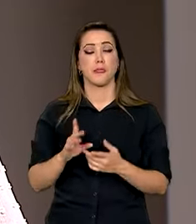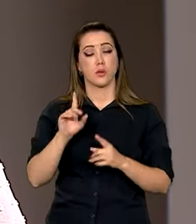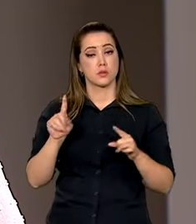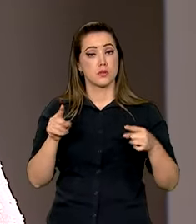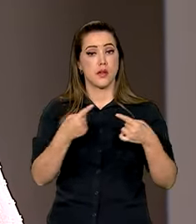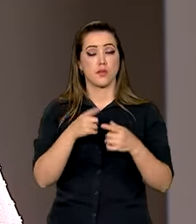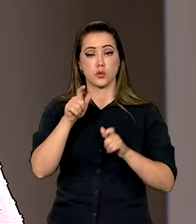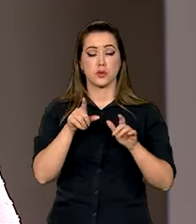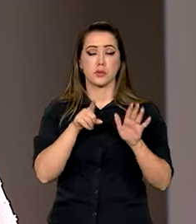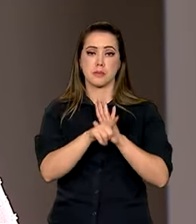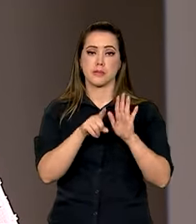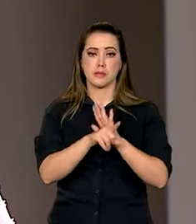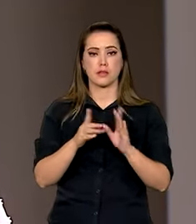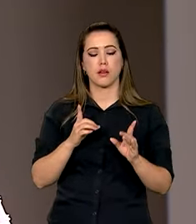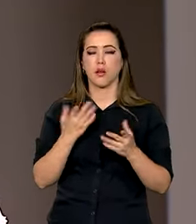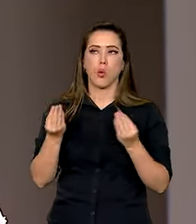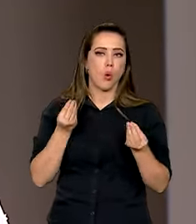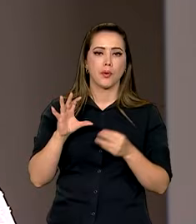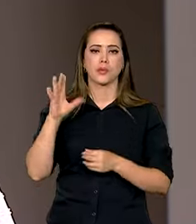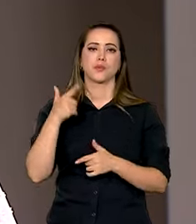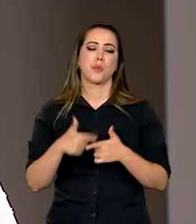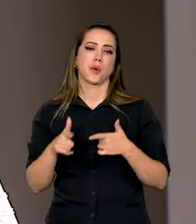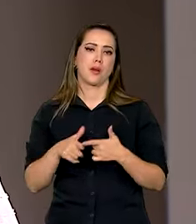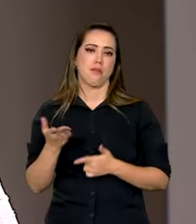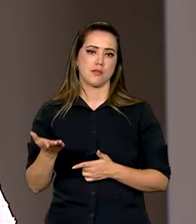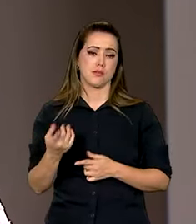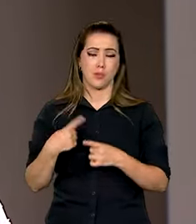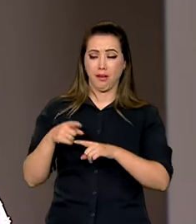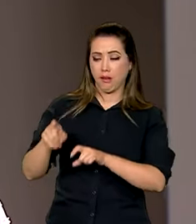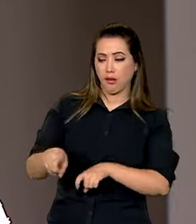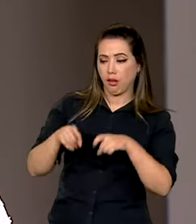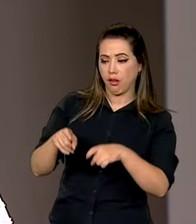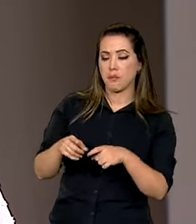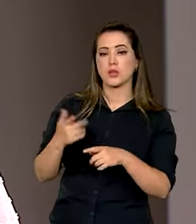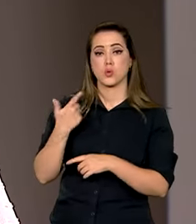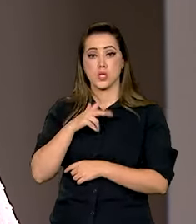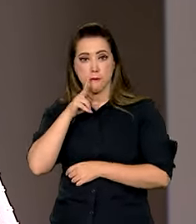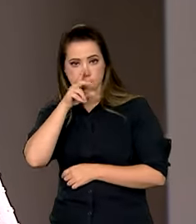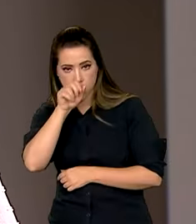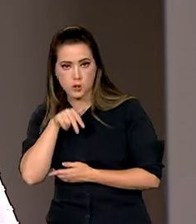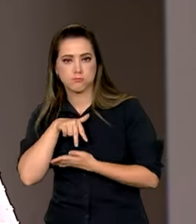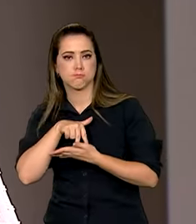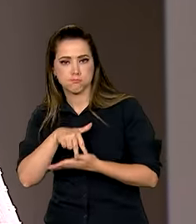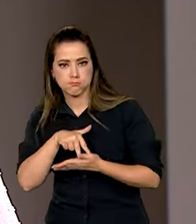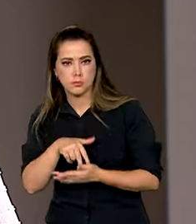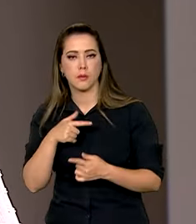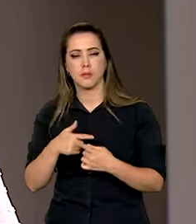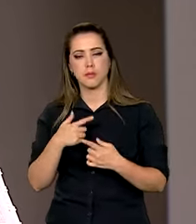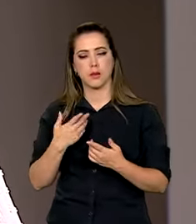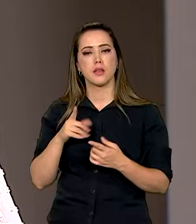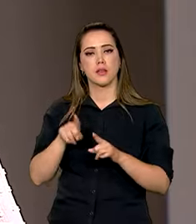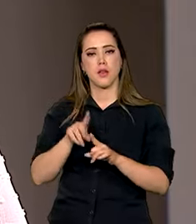pesquisadores e produtores é encontrar soluções que tornem as plantações mais resistentes. Esse é o objetivo do projeto